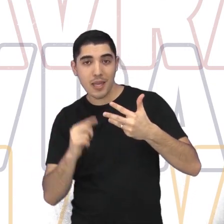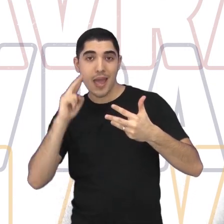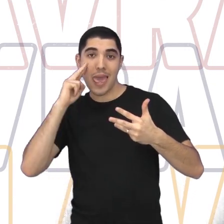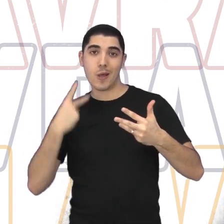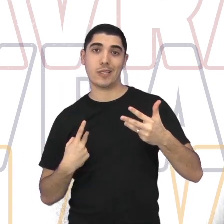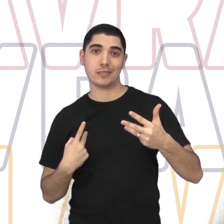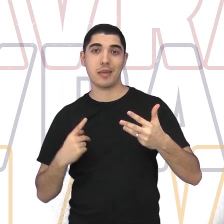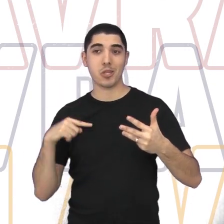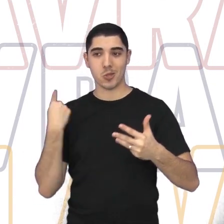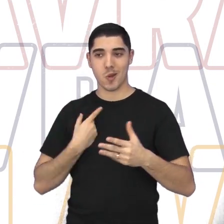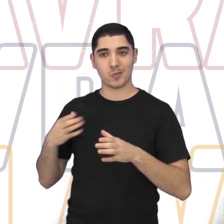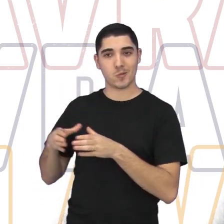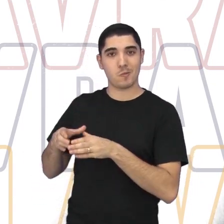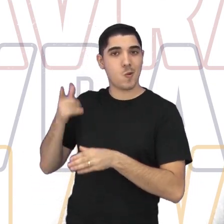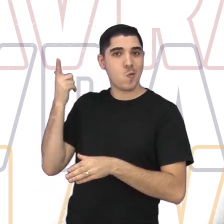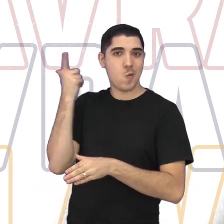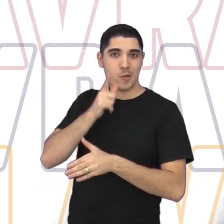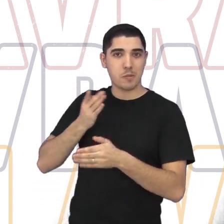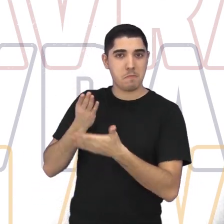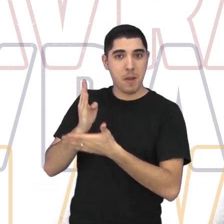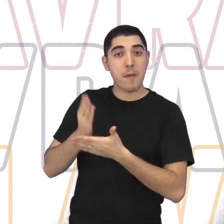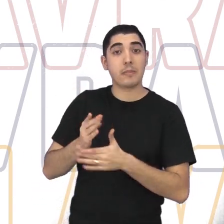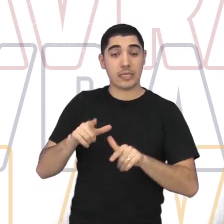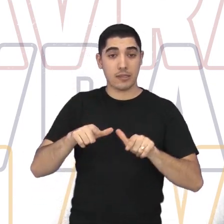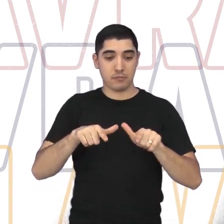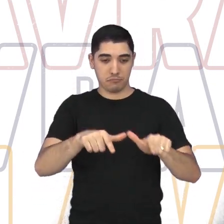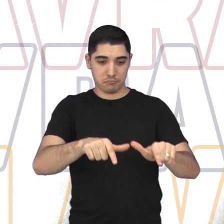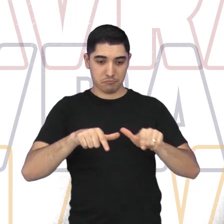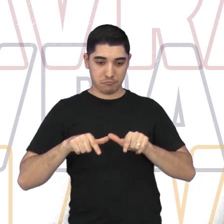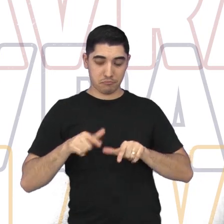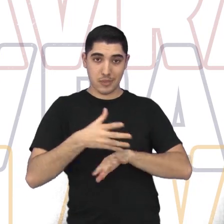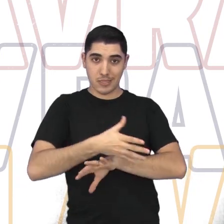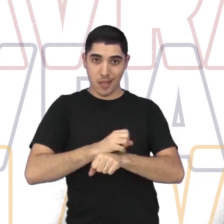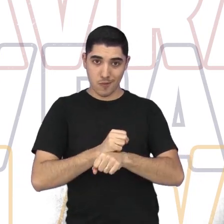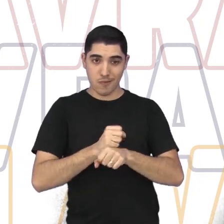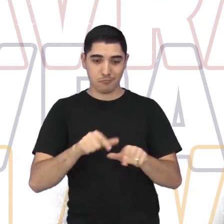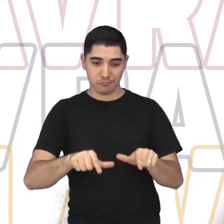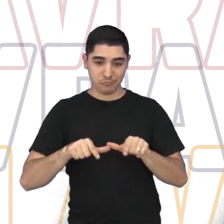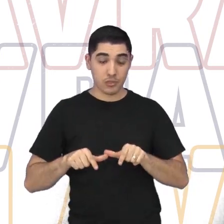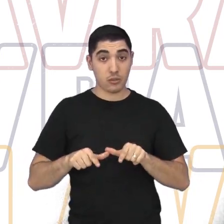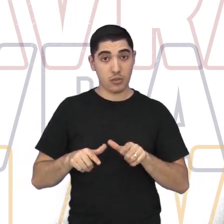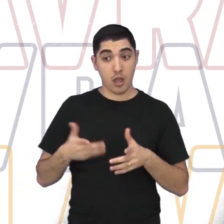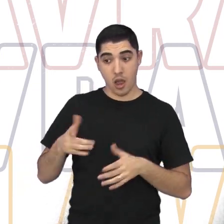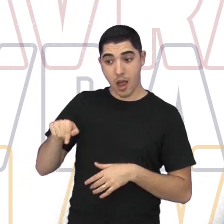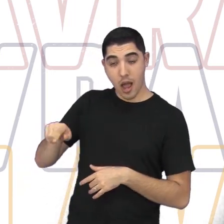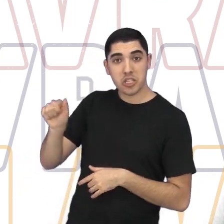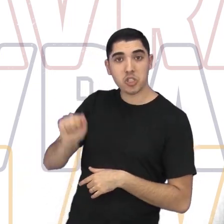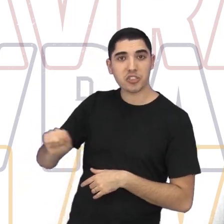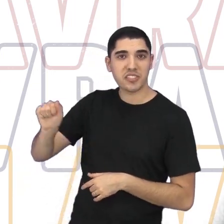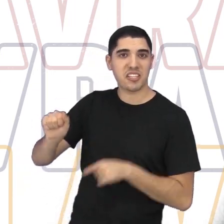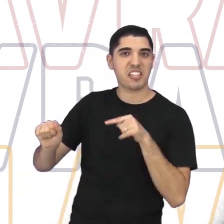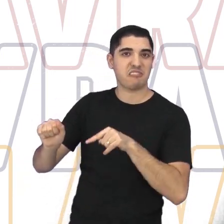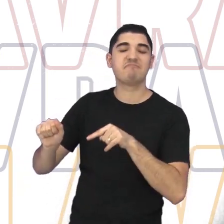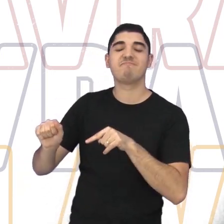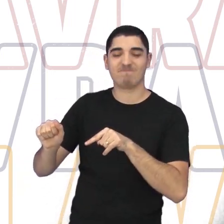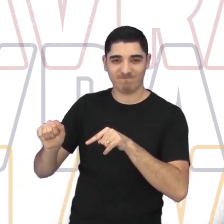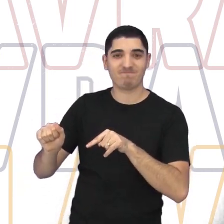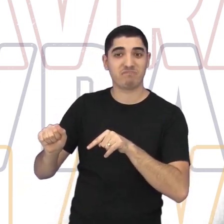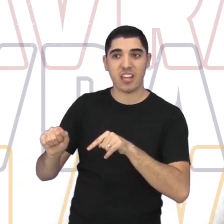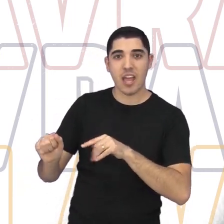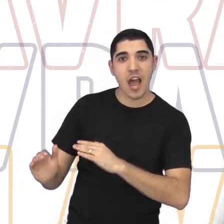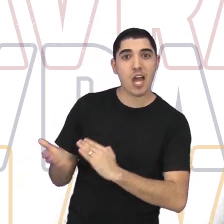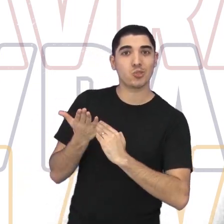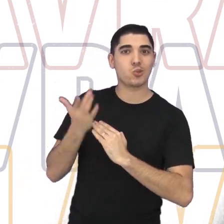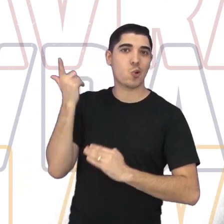são esses reconhecimentos, né, e certificações que a gente tem que a